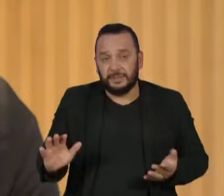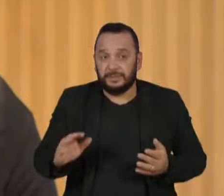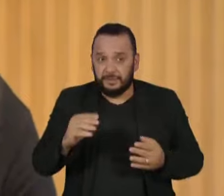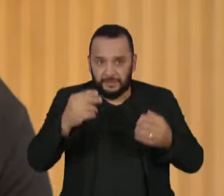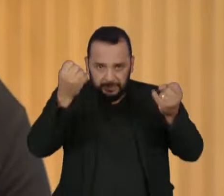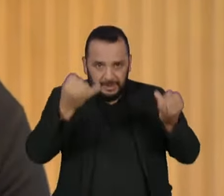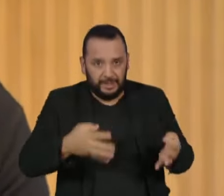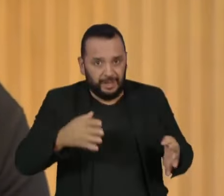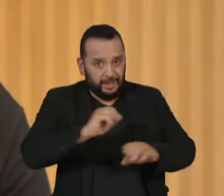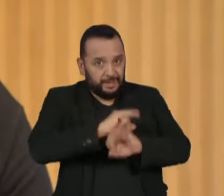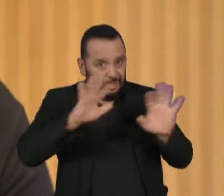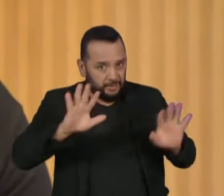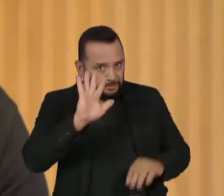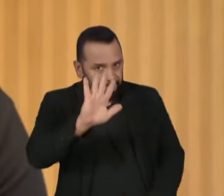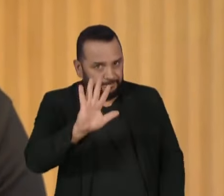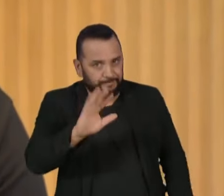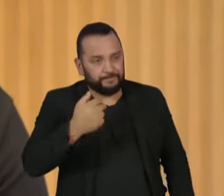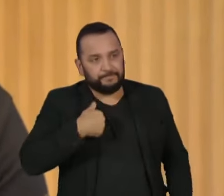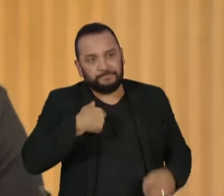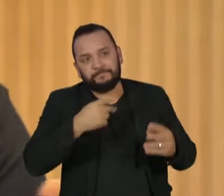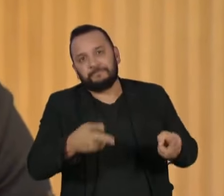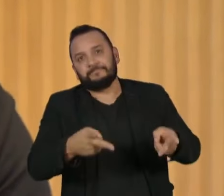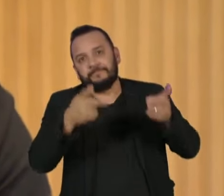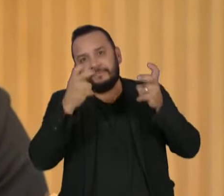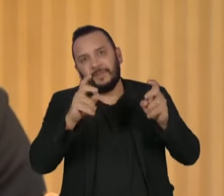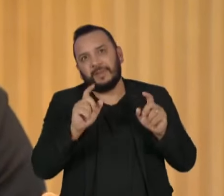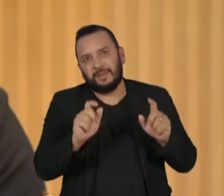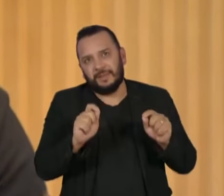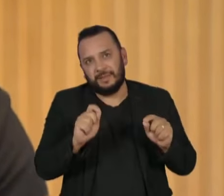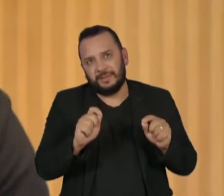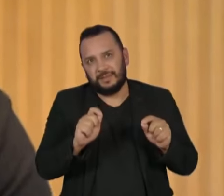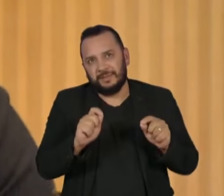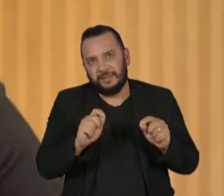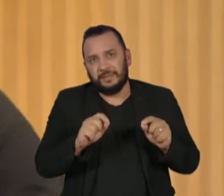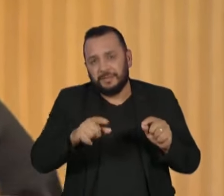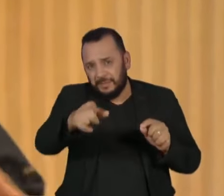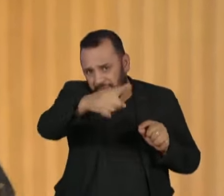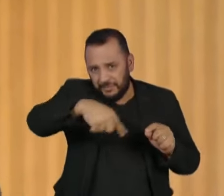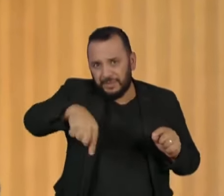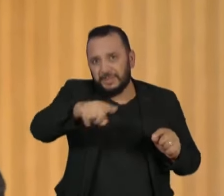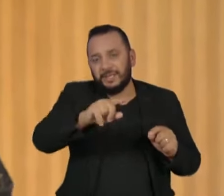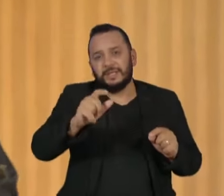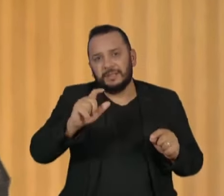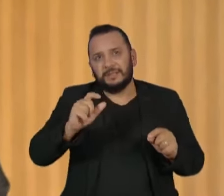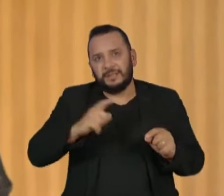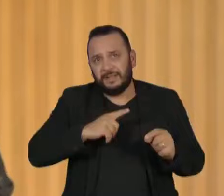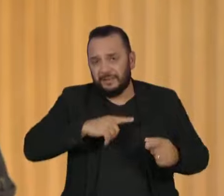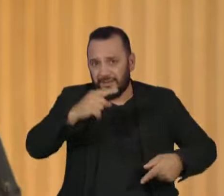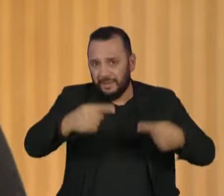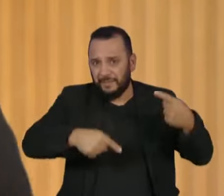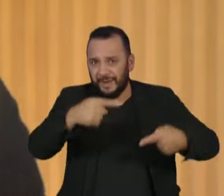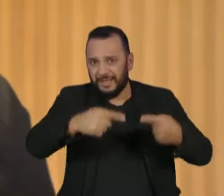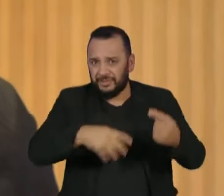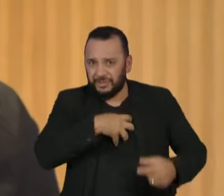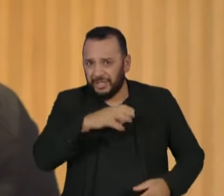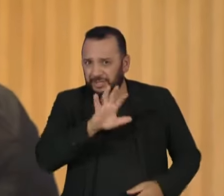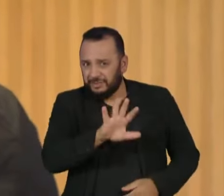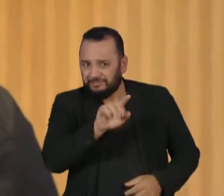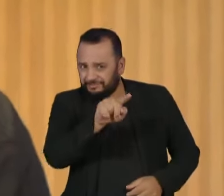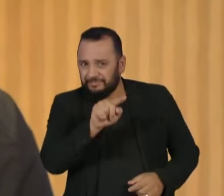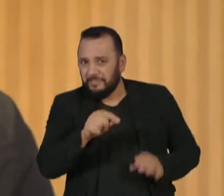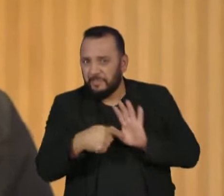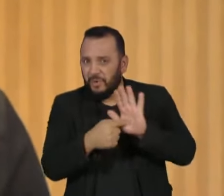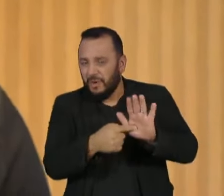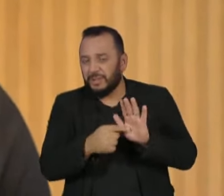deixar claro aqui que é muito importante, porque eu percebo que, talvez não seja a intenção de vocês, mas quem traz esse debate da forma como traz nas redes sociais,